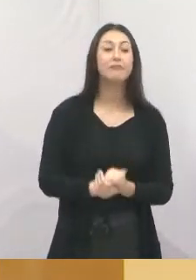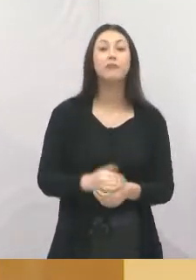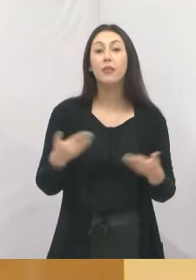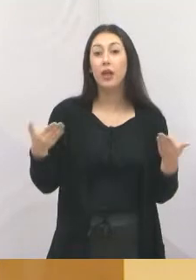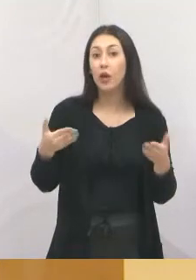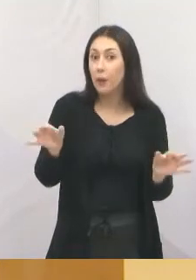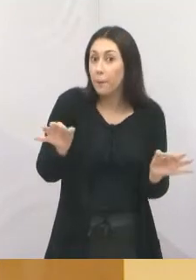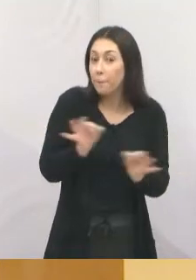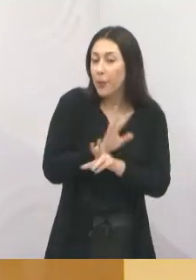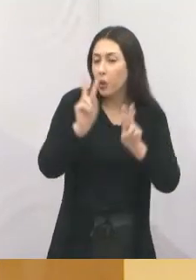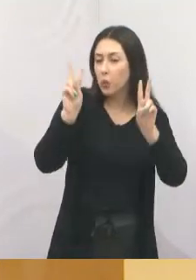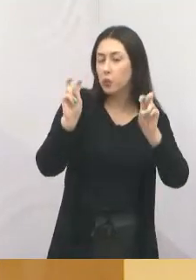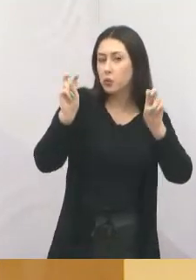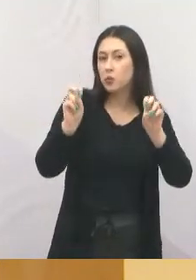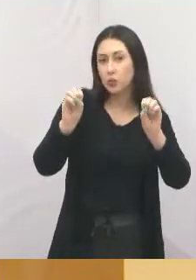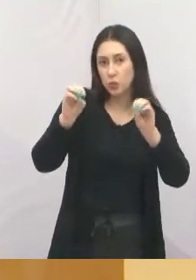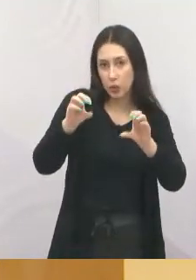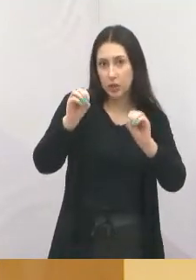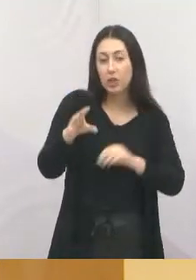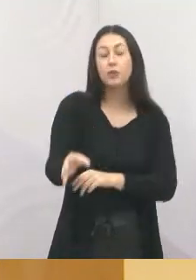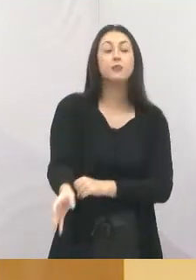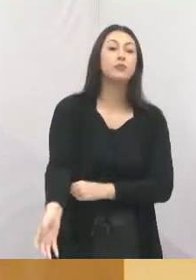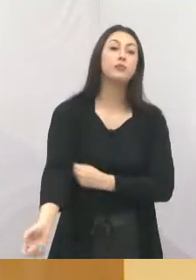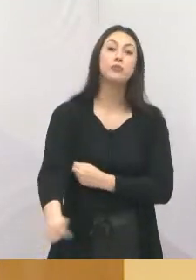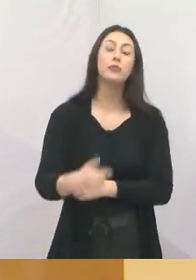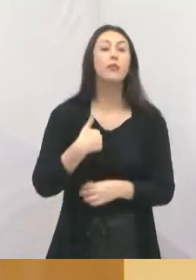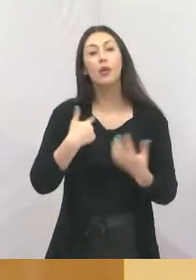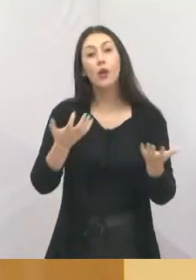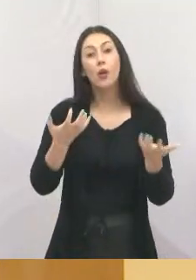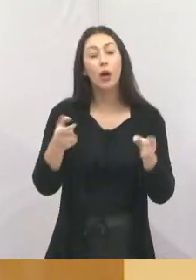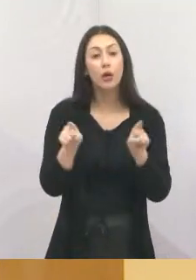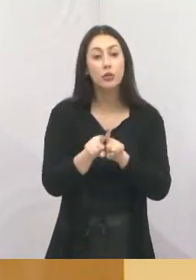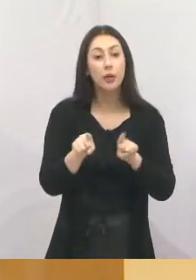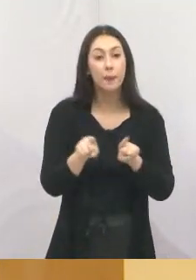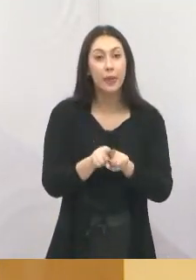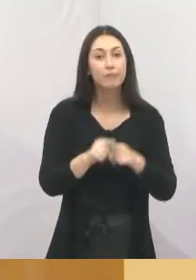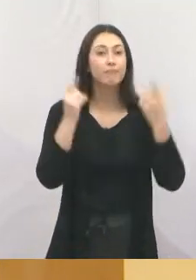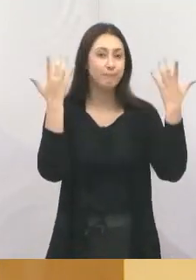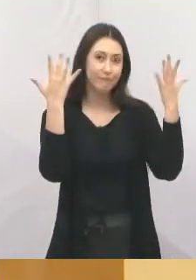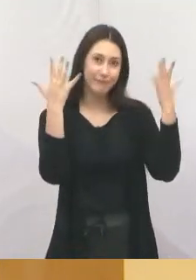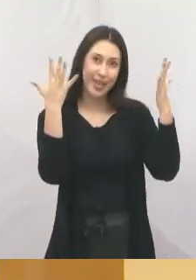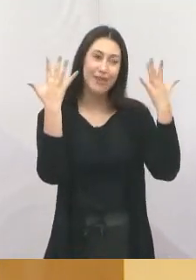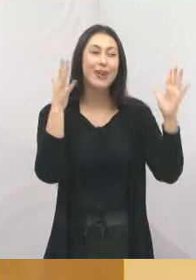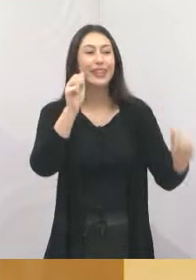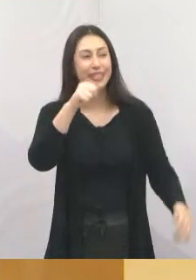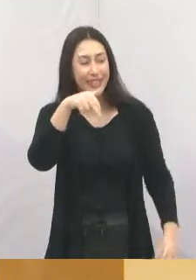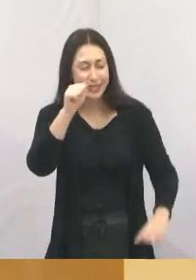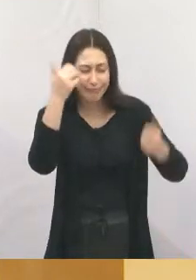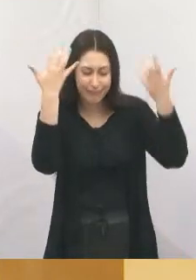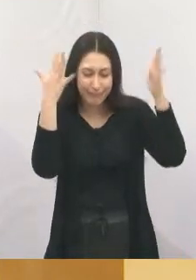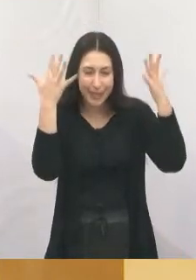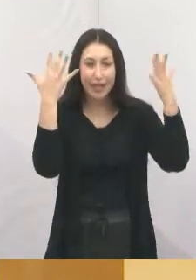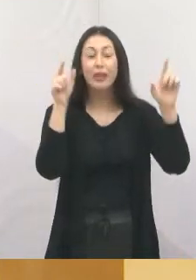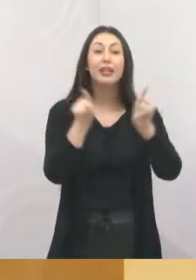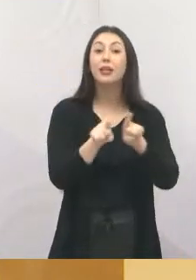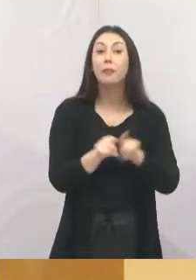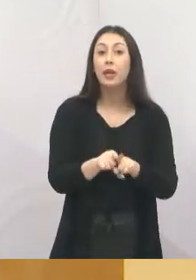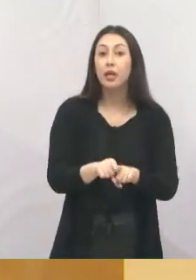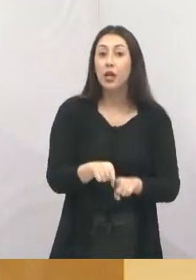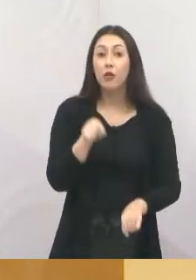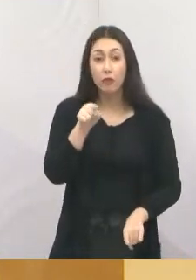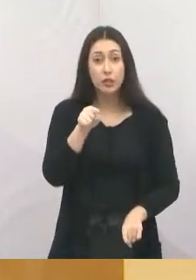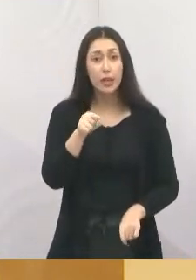encerrar a fala da educação, eu quero também agora, além do parabéns que eu já deixo para a Ana, dizer a você que